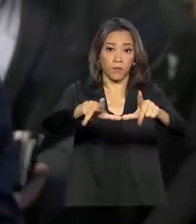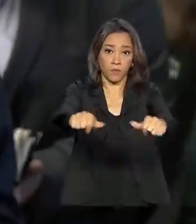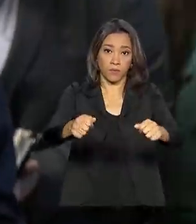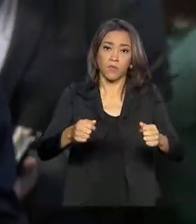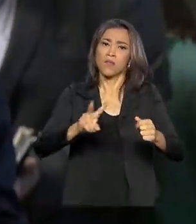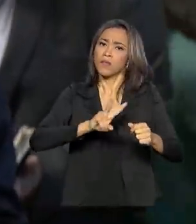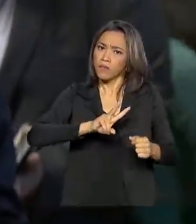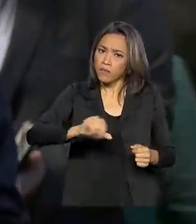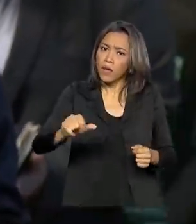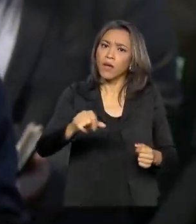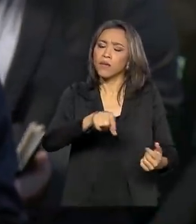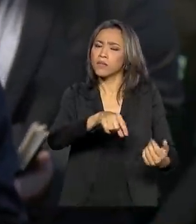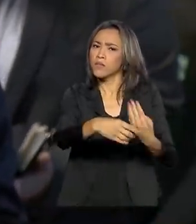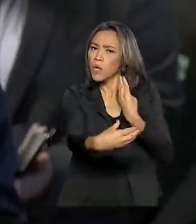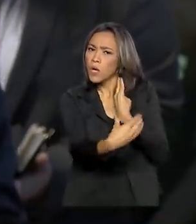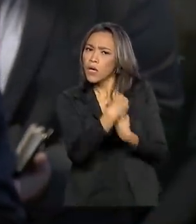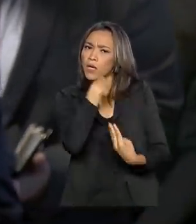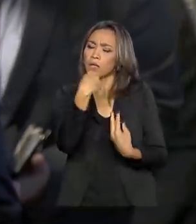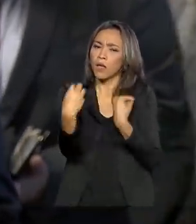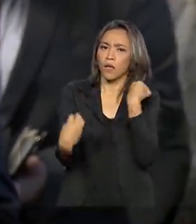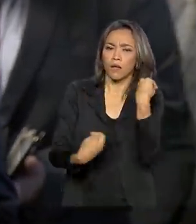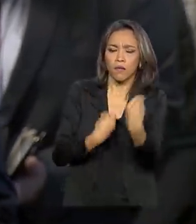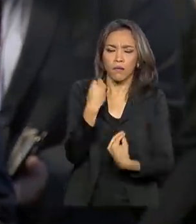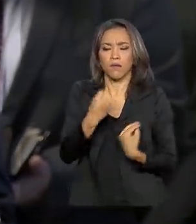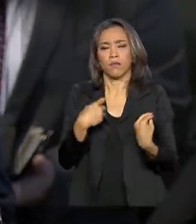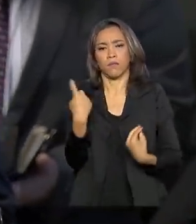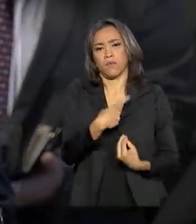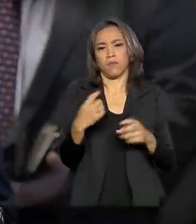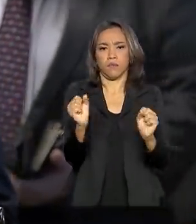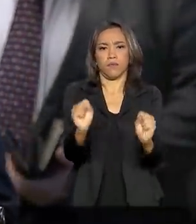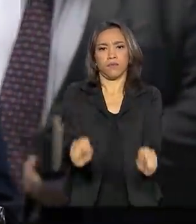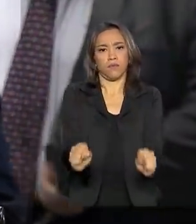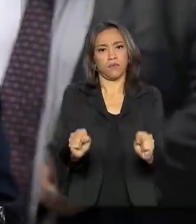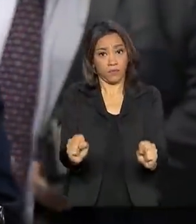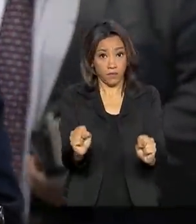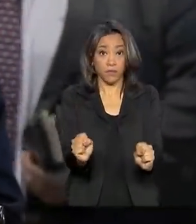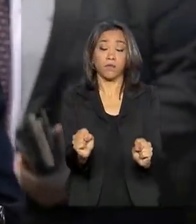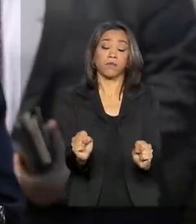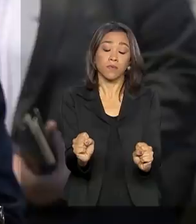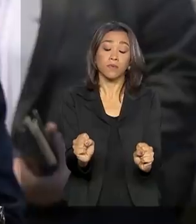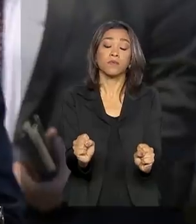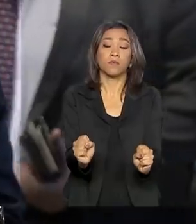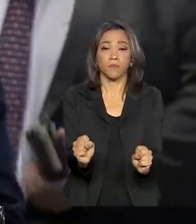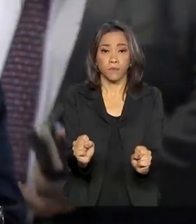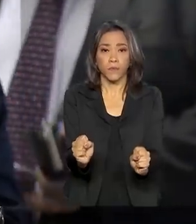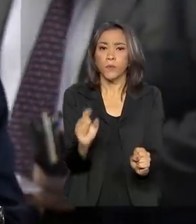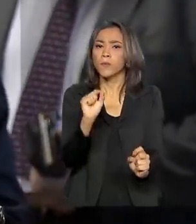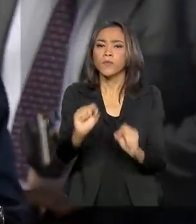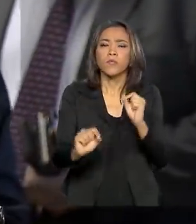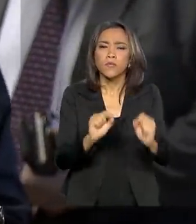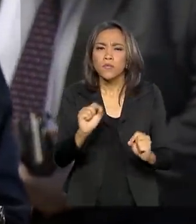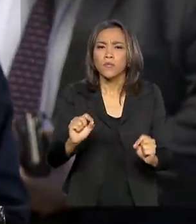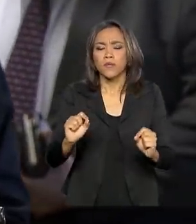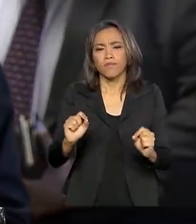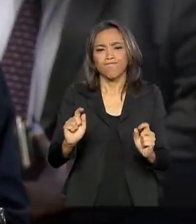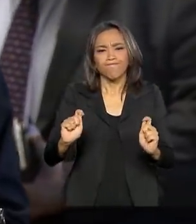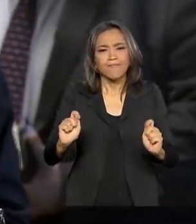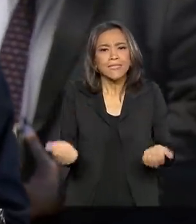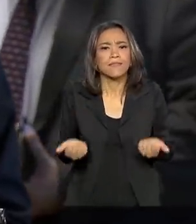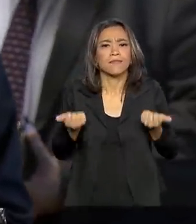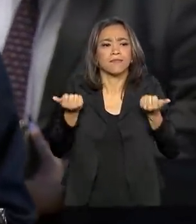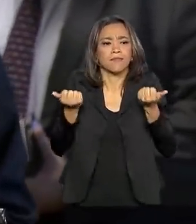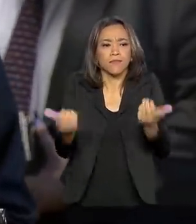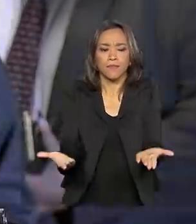luz o farol para que a gente possa efetivamente proporcionar a